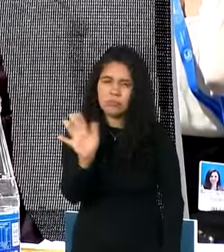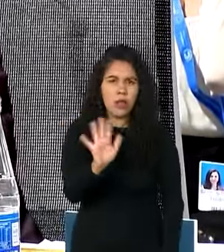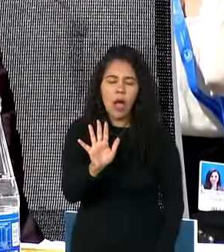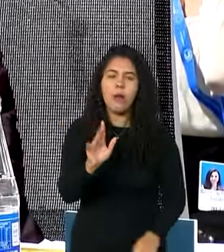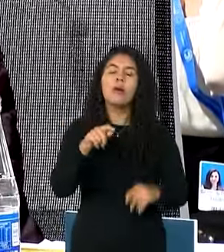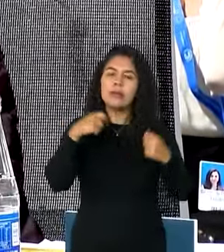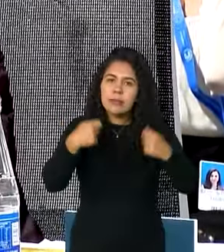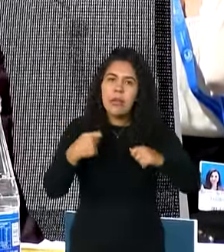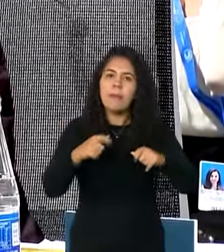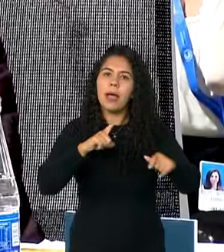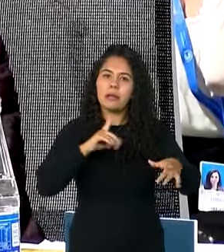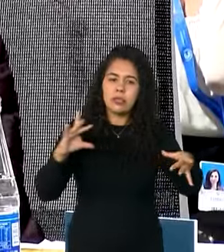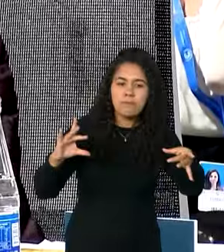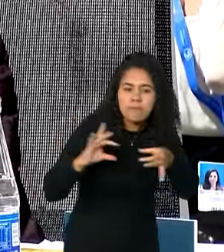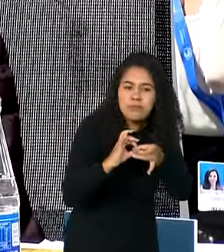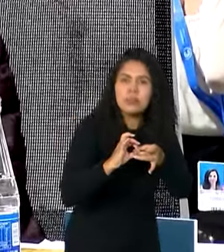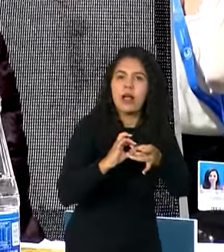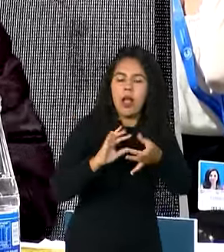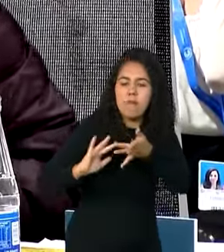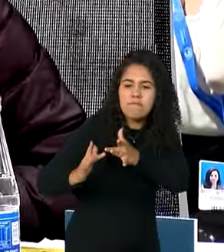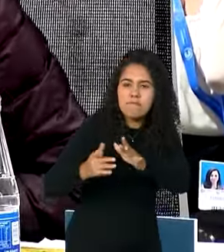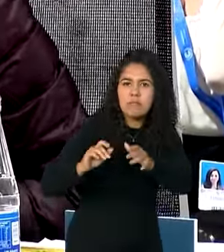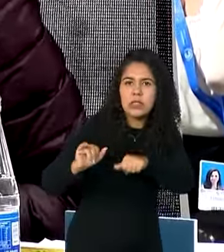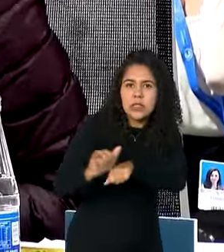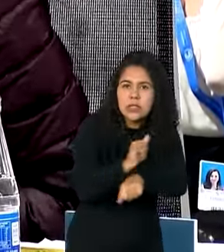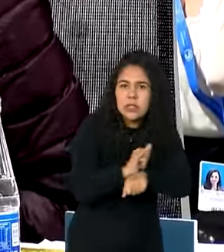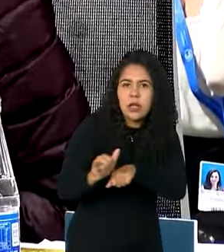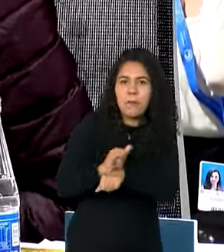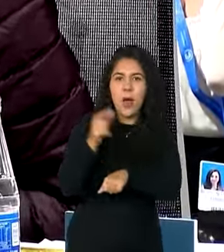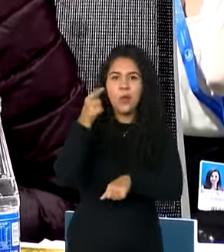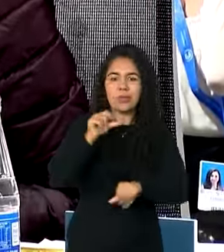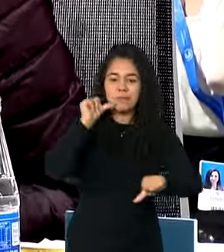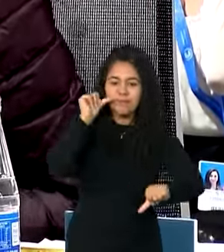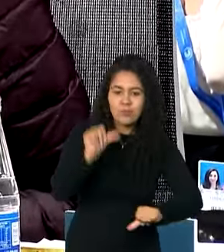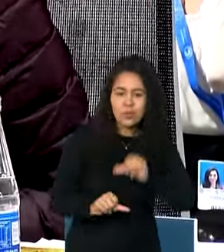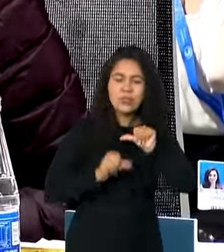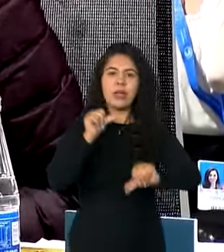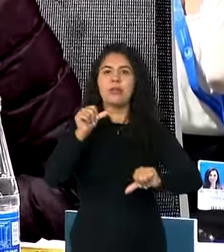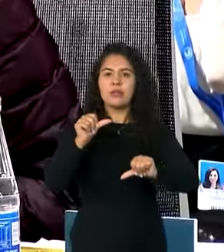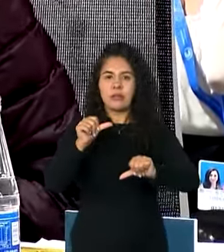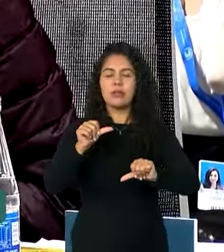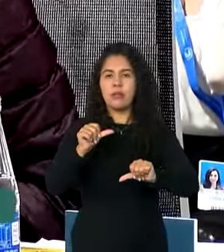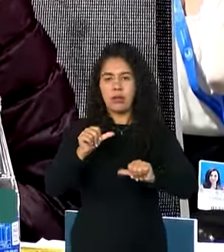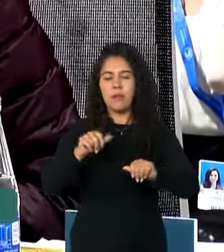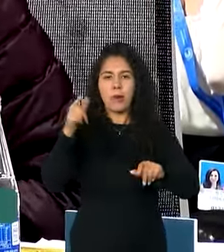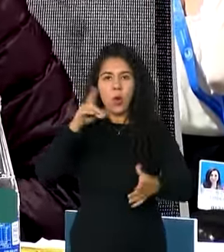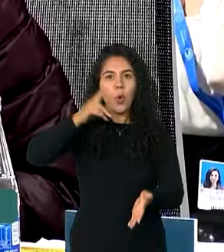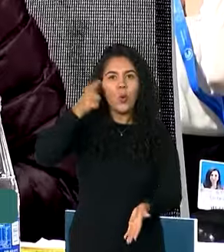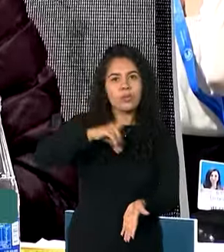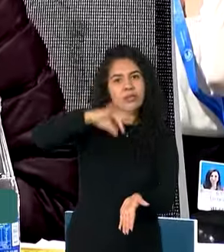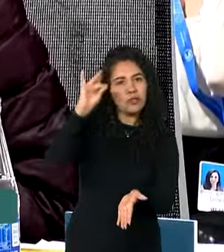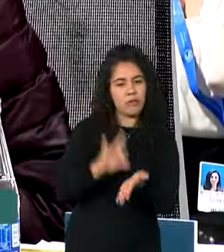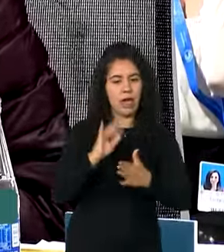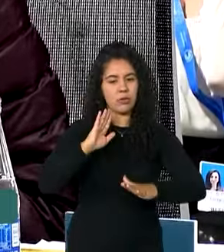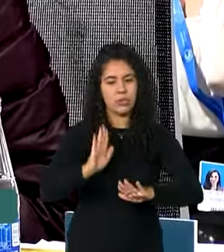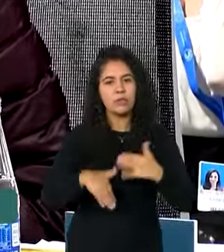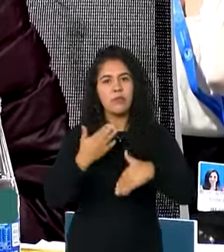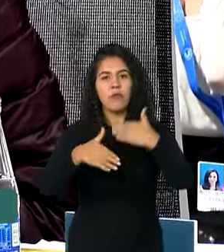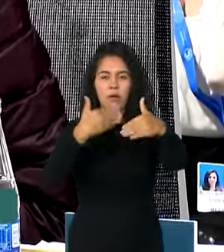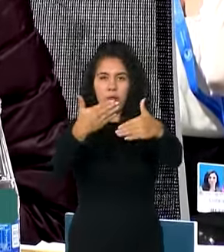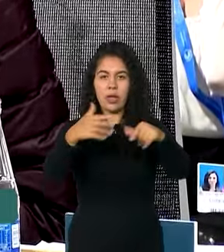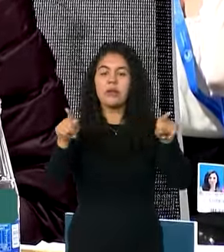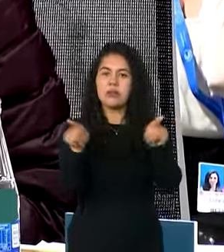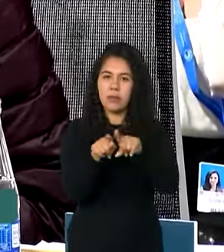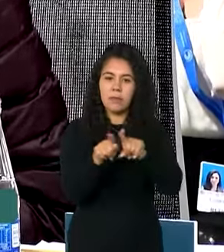uma dinâmica de mudança de modelo de desenvolvimento. E aí nós temos o plano de transformação ecológica, nós